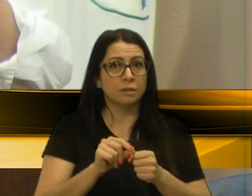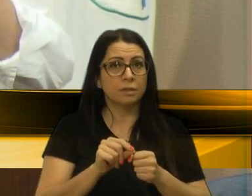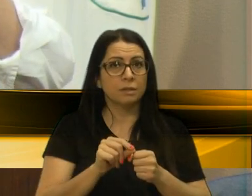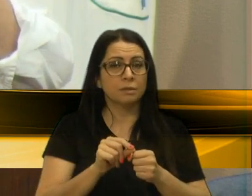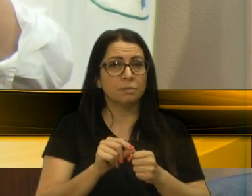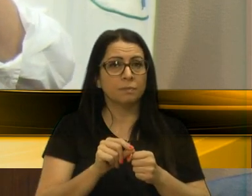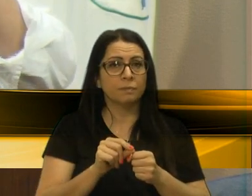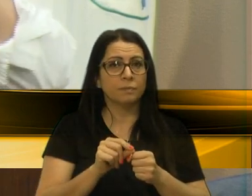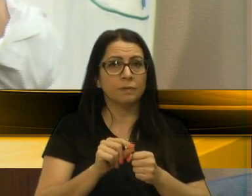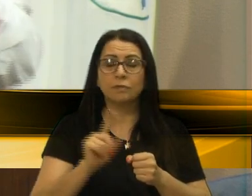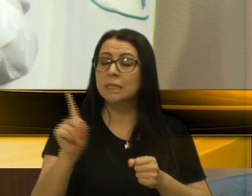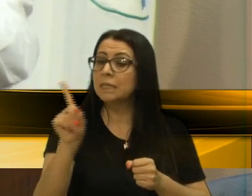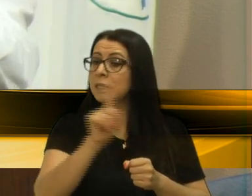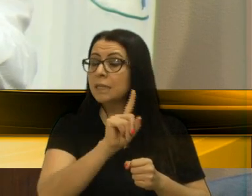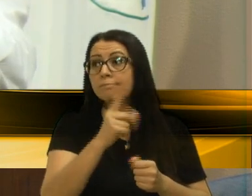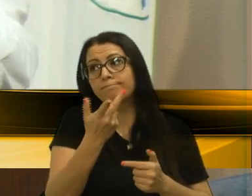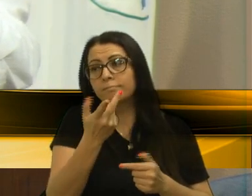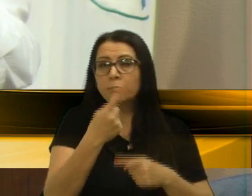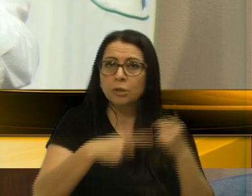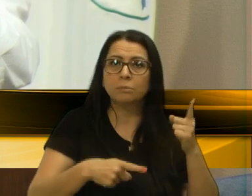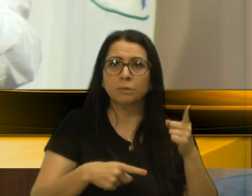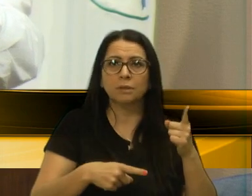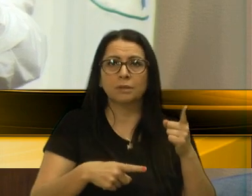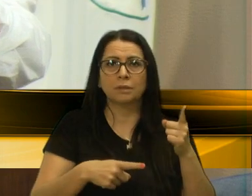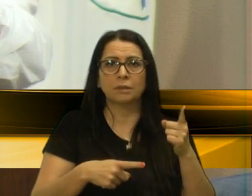não proibir,